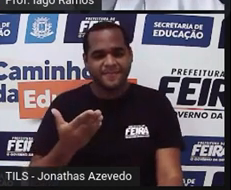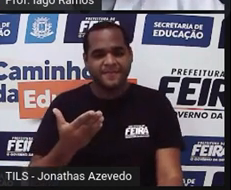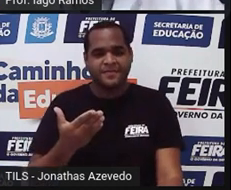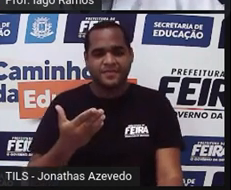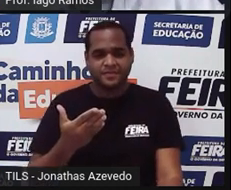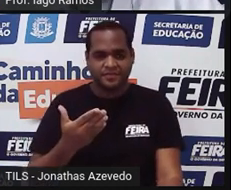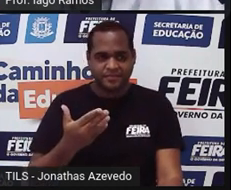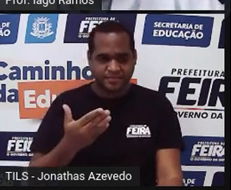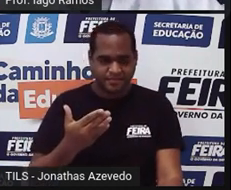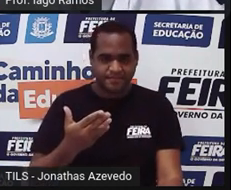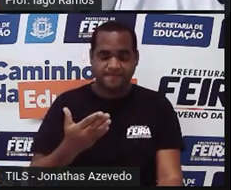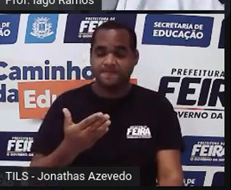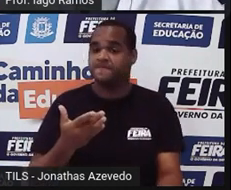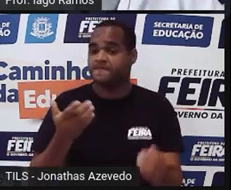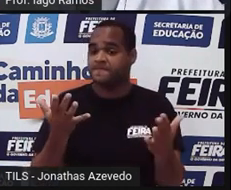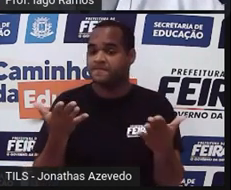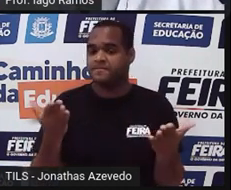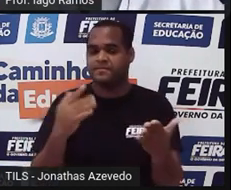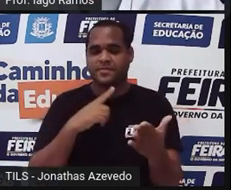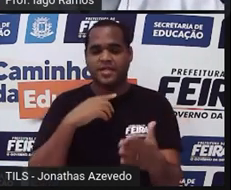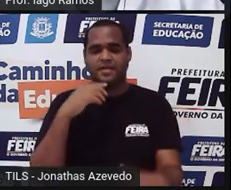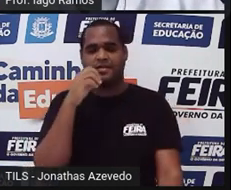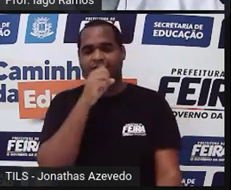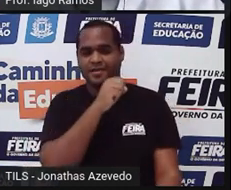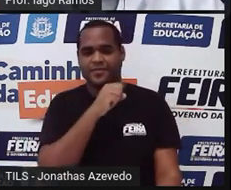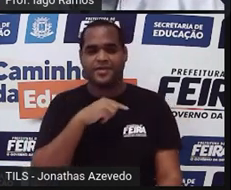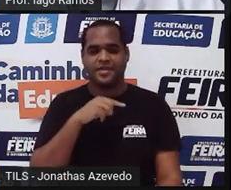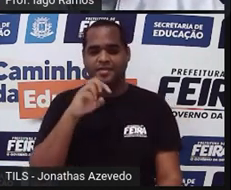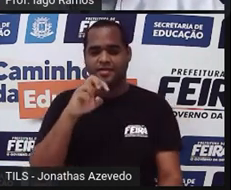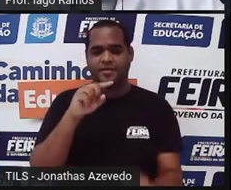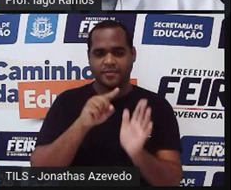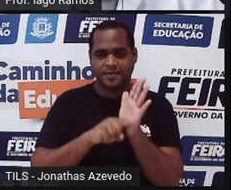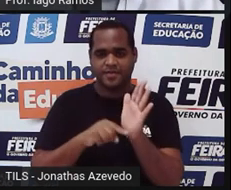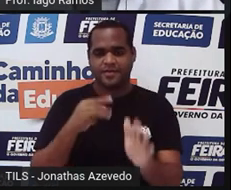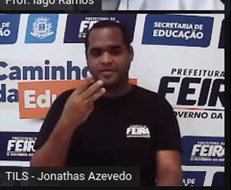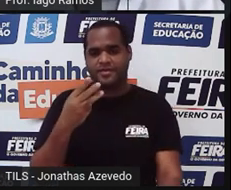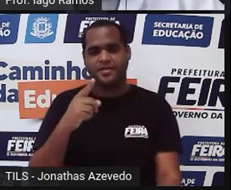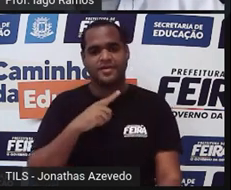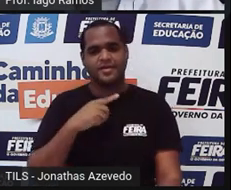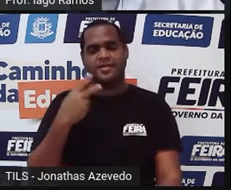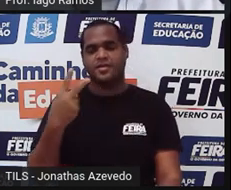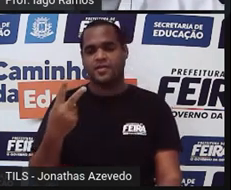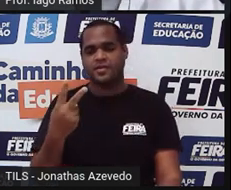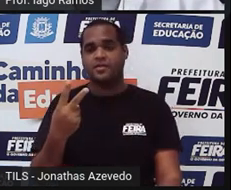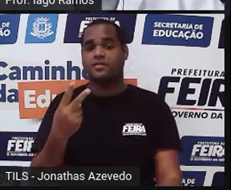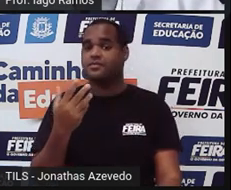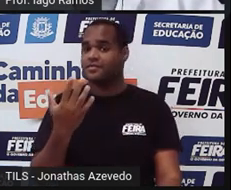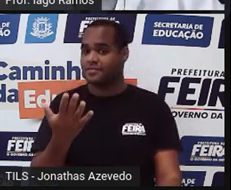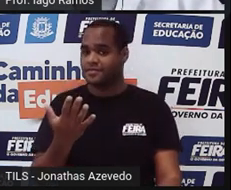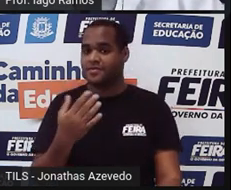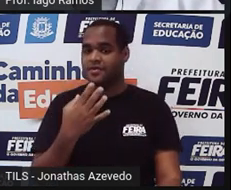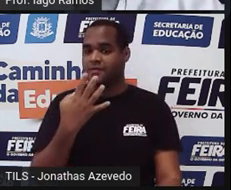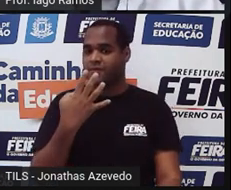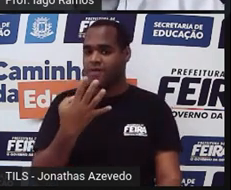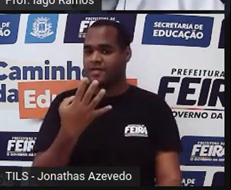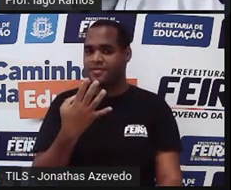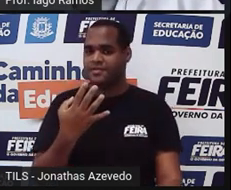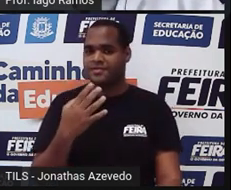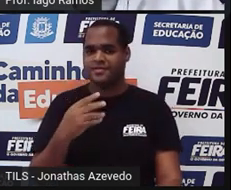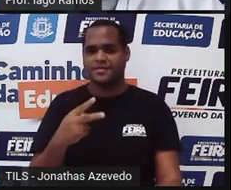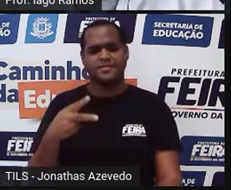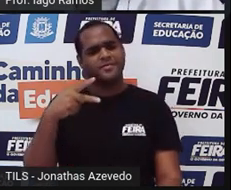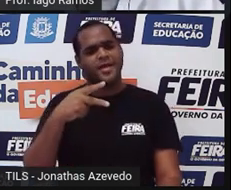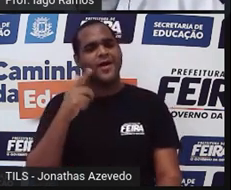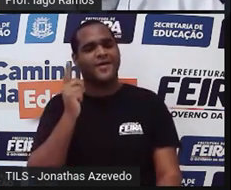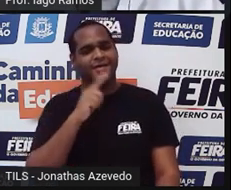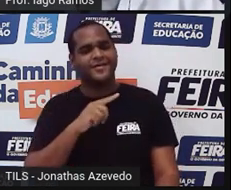fazendo essa continha rapidamente, 5 menos 3 é 2. Claro que 4 é maior do que 2. E